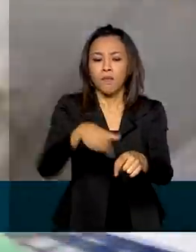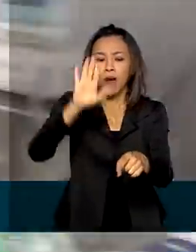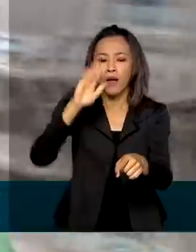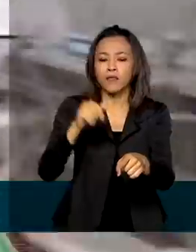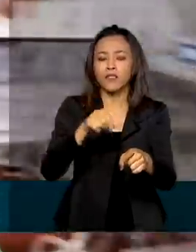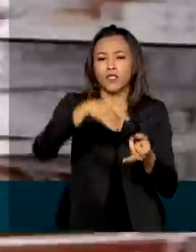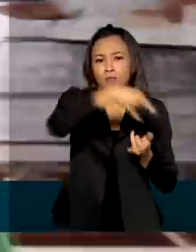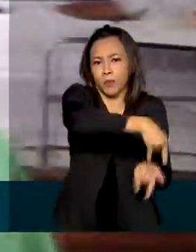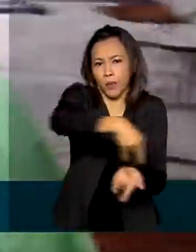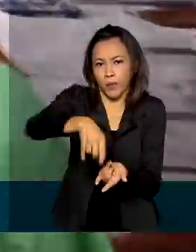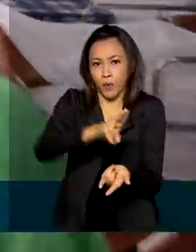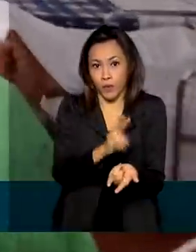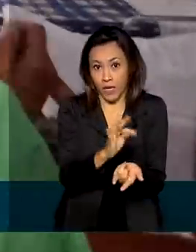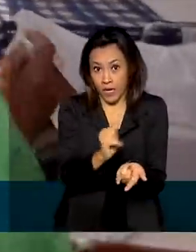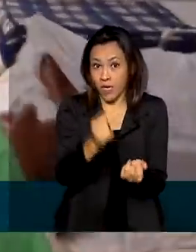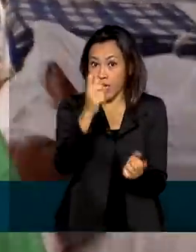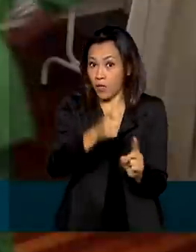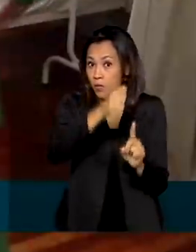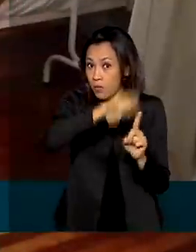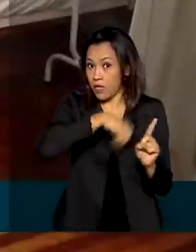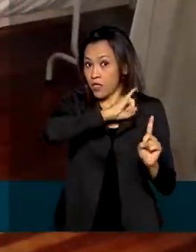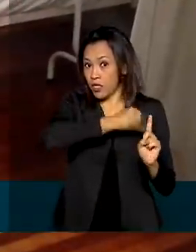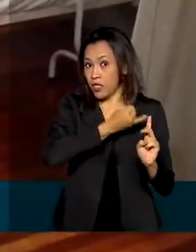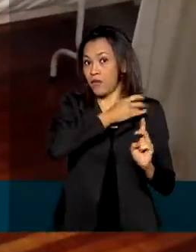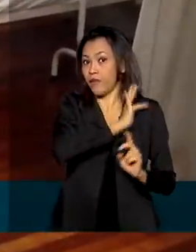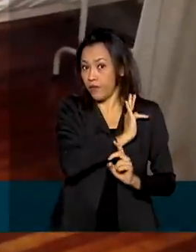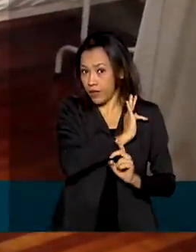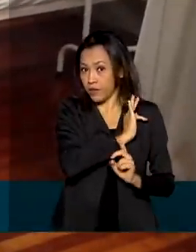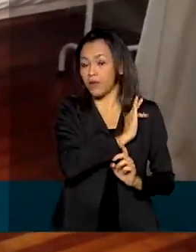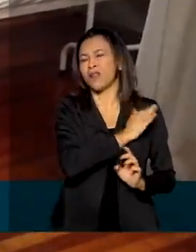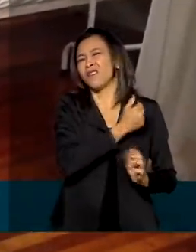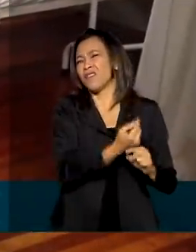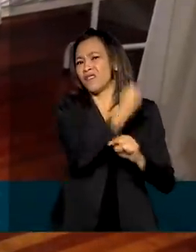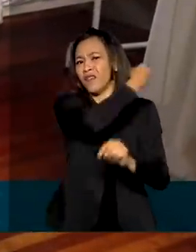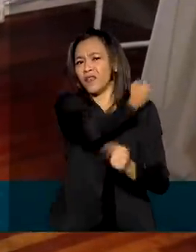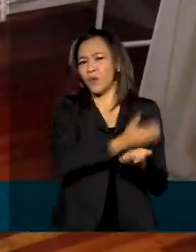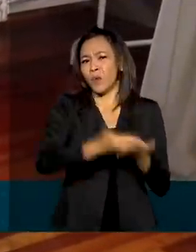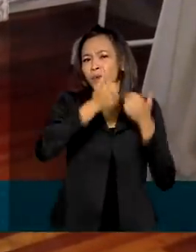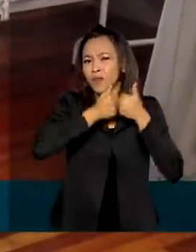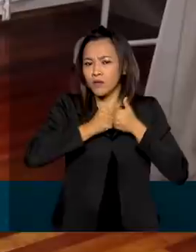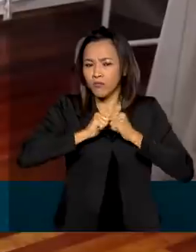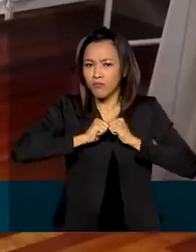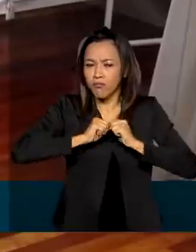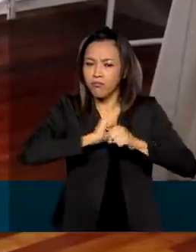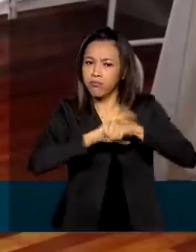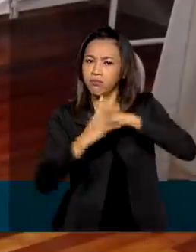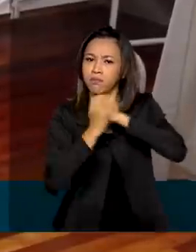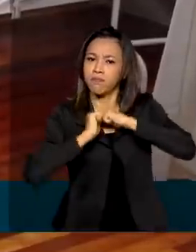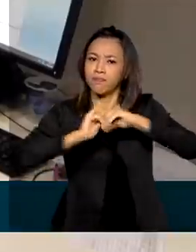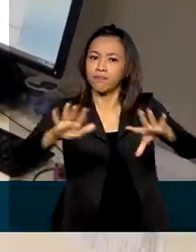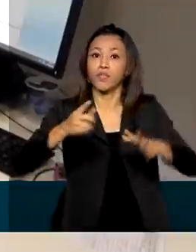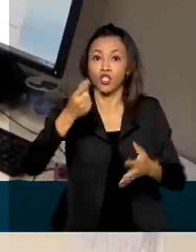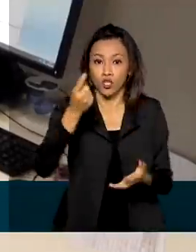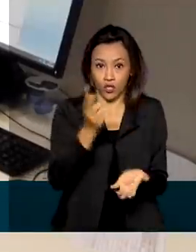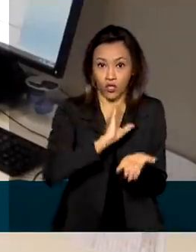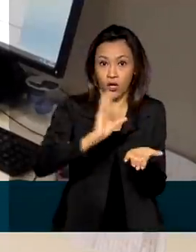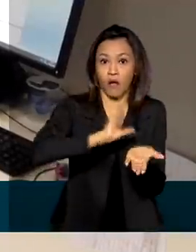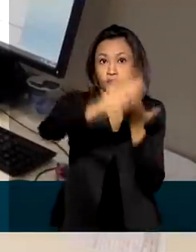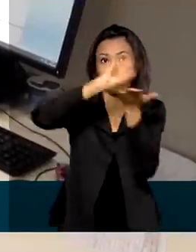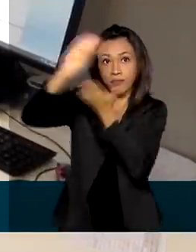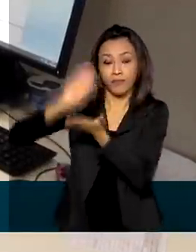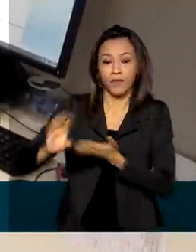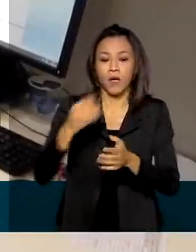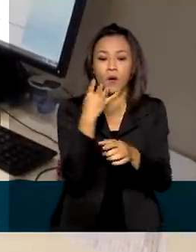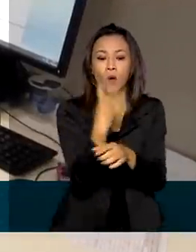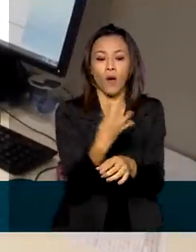de UTI referentes a janeiro e fevereiro. Desde o início da pandemia, foram repassados aos estados e municípios R$ 4